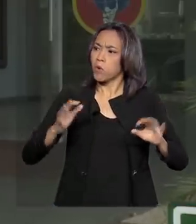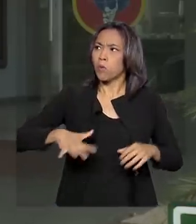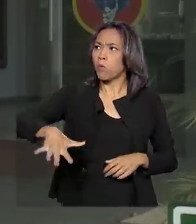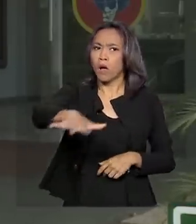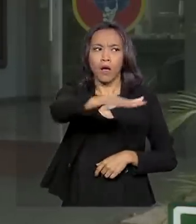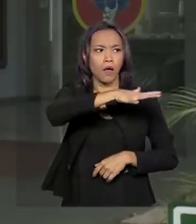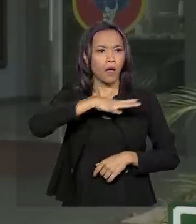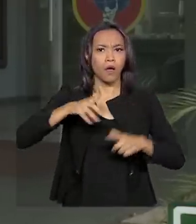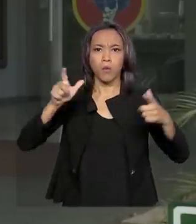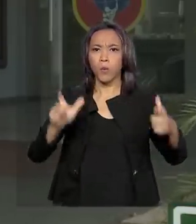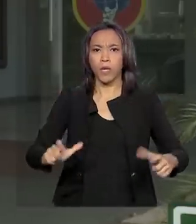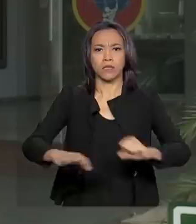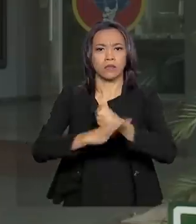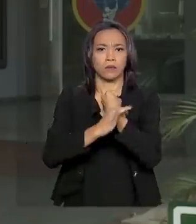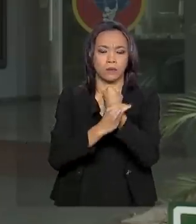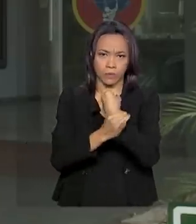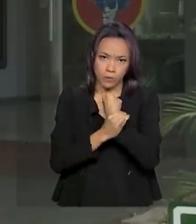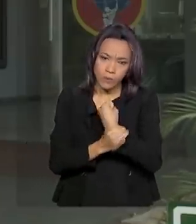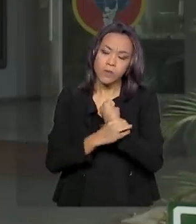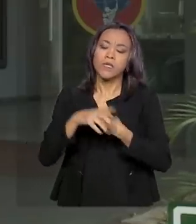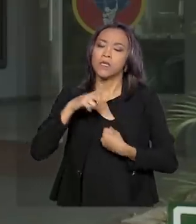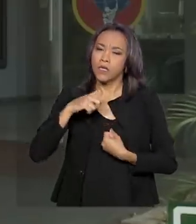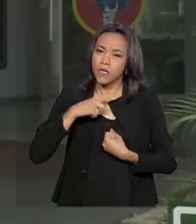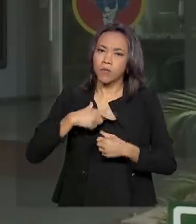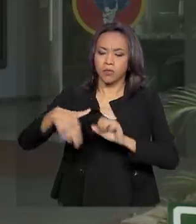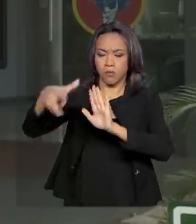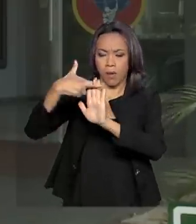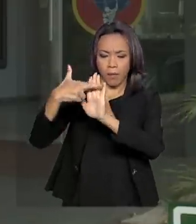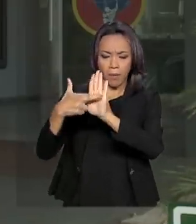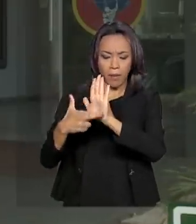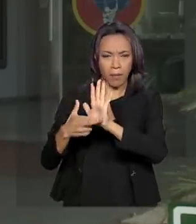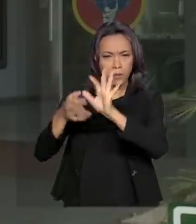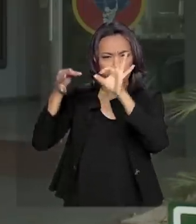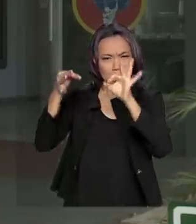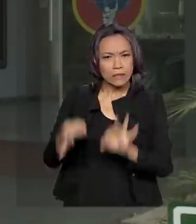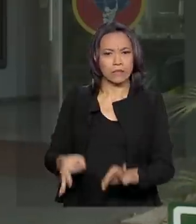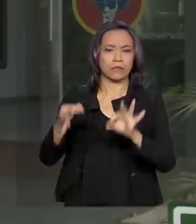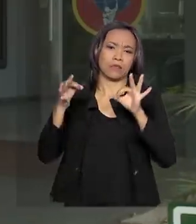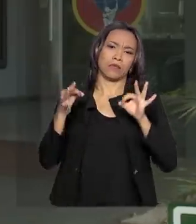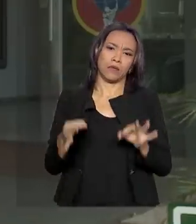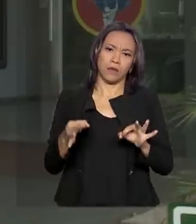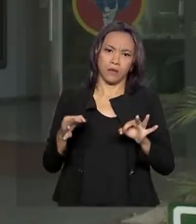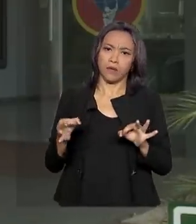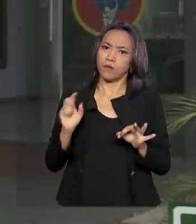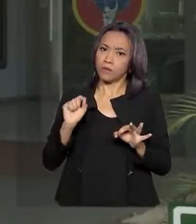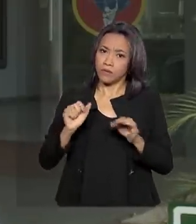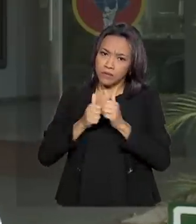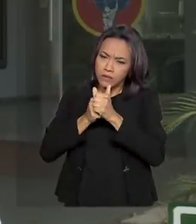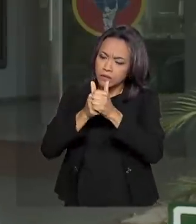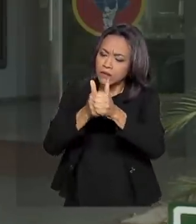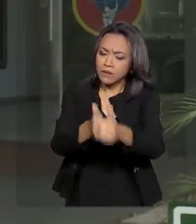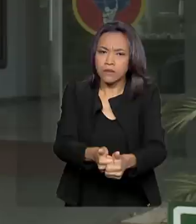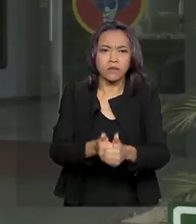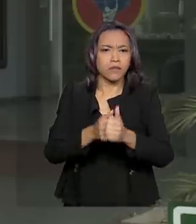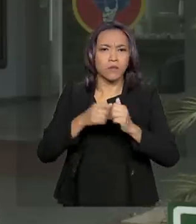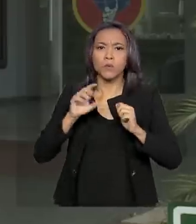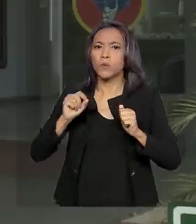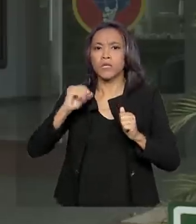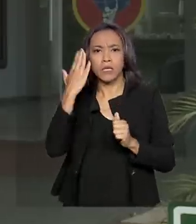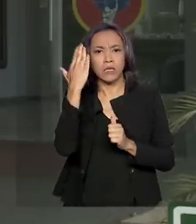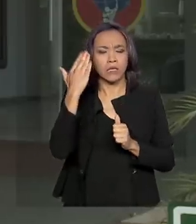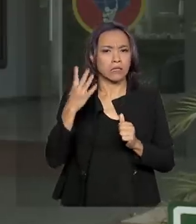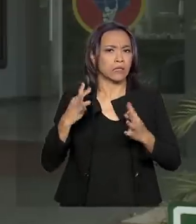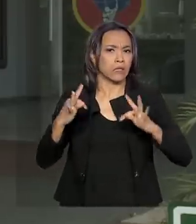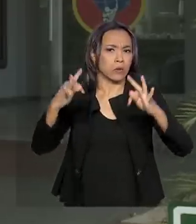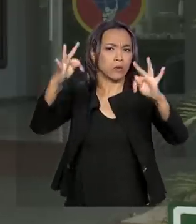uma área segura. Nós temos os procedimentos todos em dia, alinhados com o que há de mais moderno no mundo todo, quanto ao